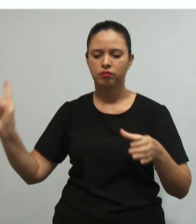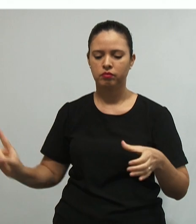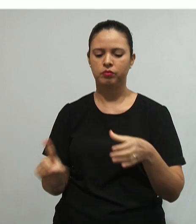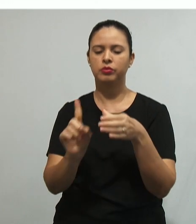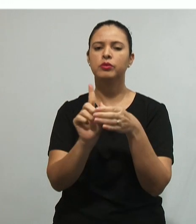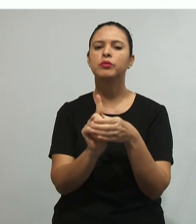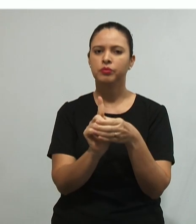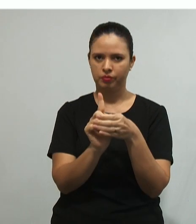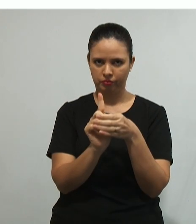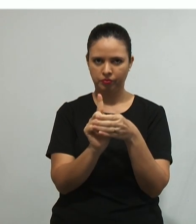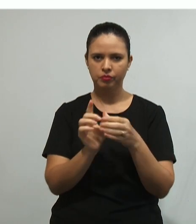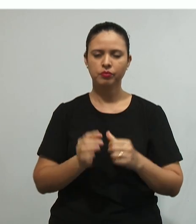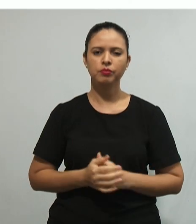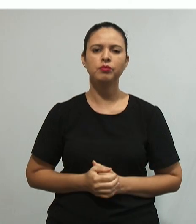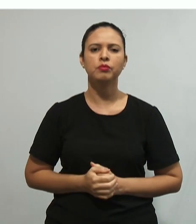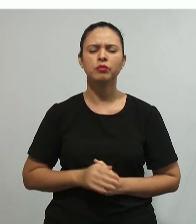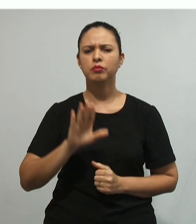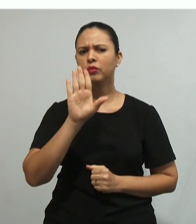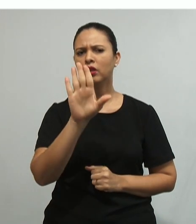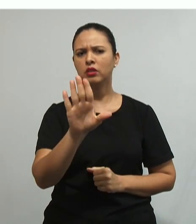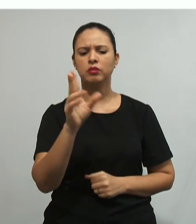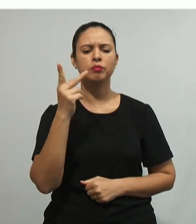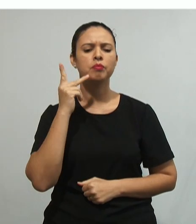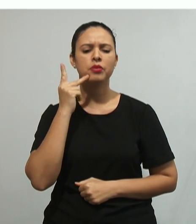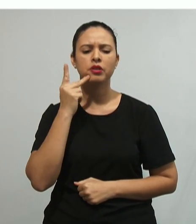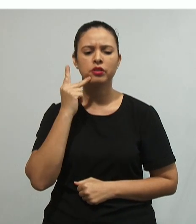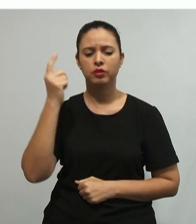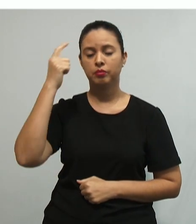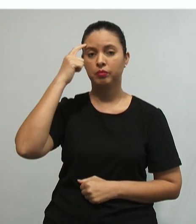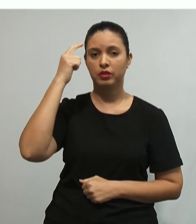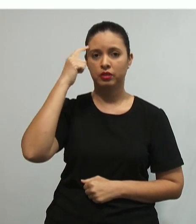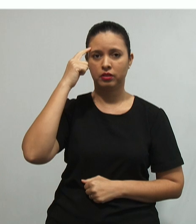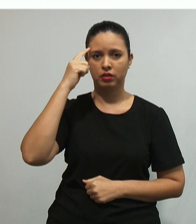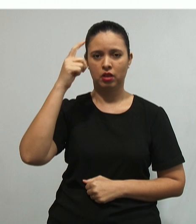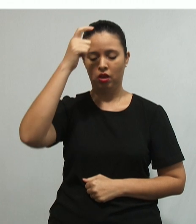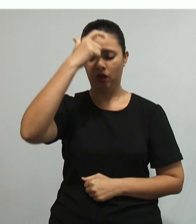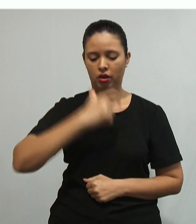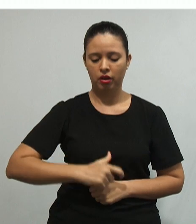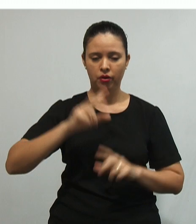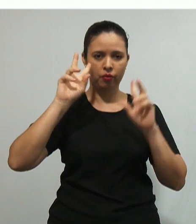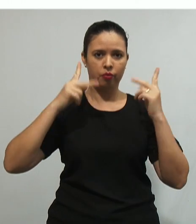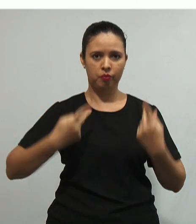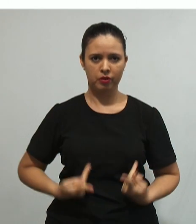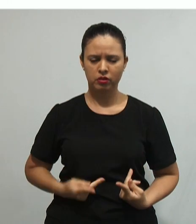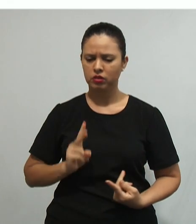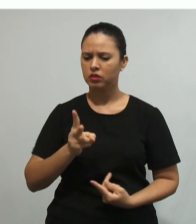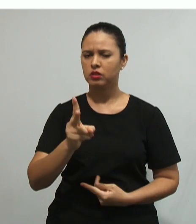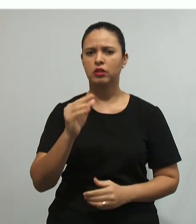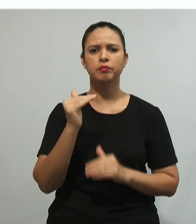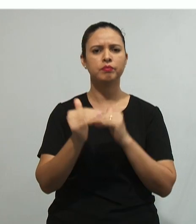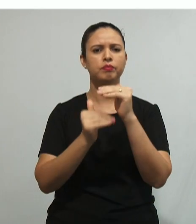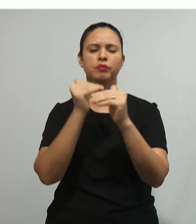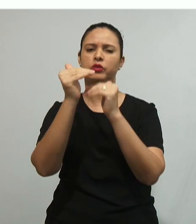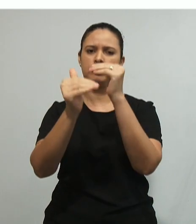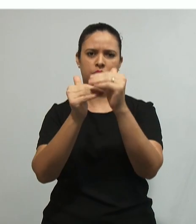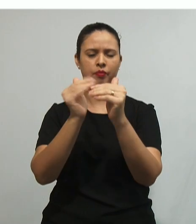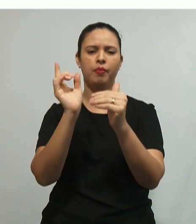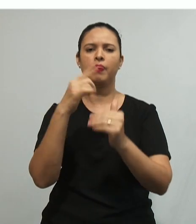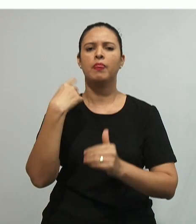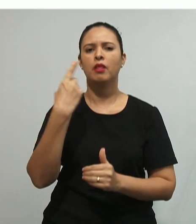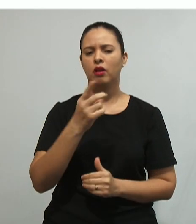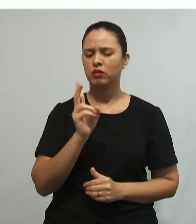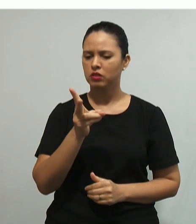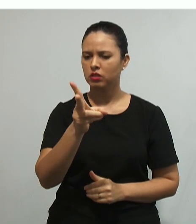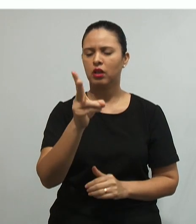inseridos. E para o Piaget, o ser humano está em processo de construção. Nós estamos